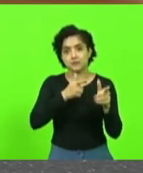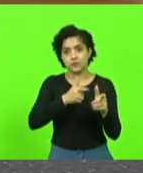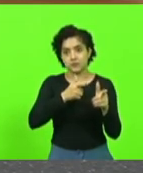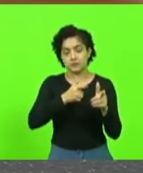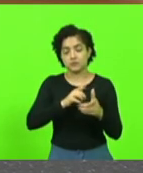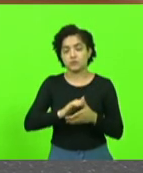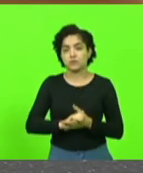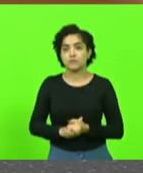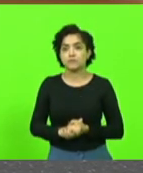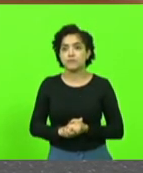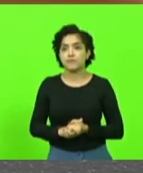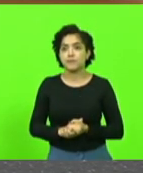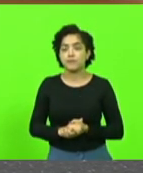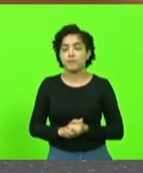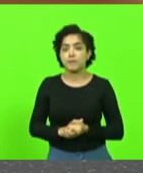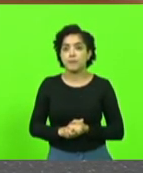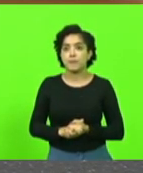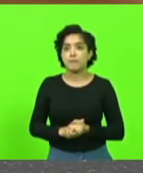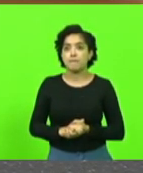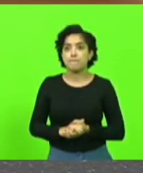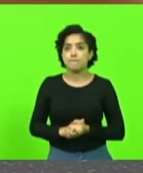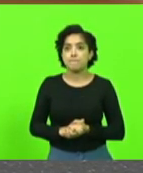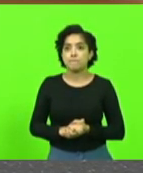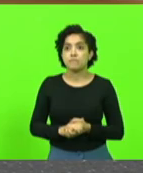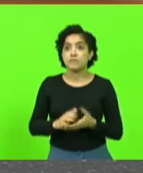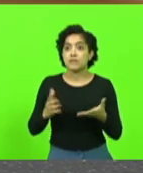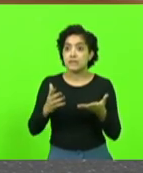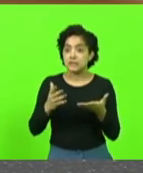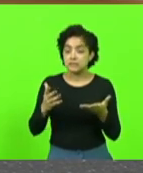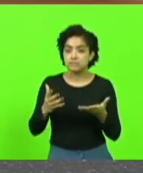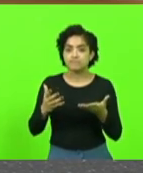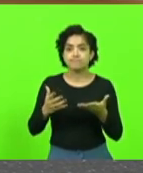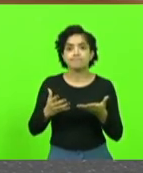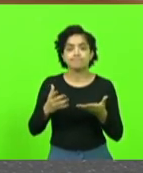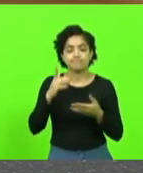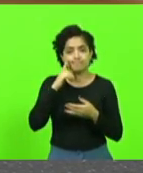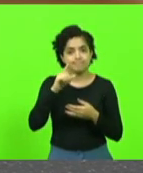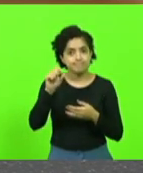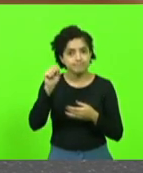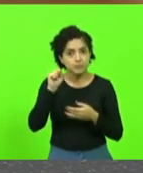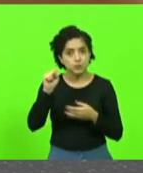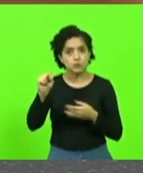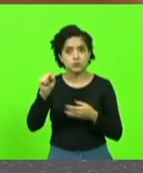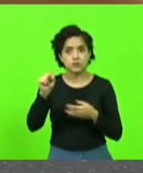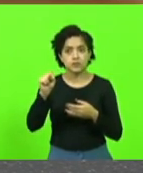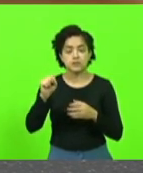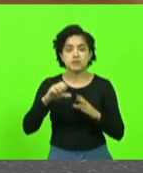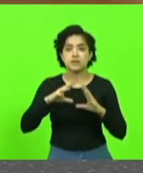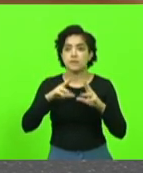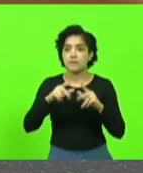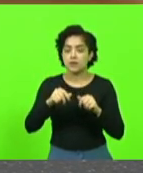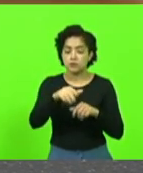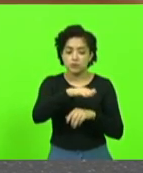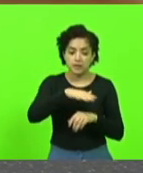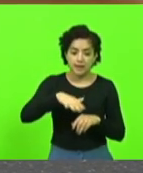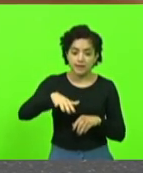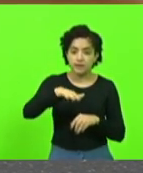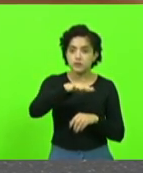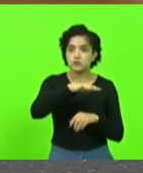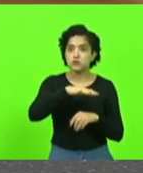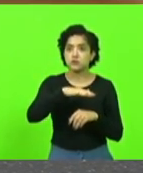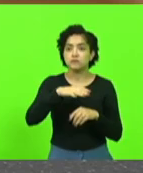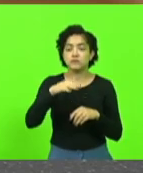deputado Alba, que é uma grande conquista para toda a região, um sonho